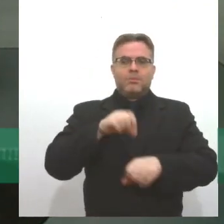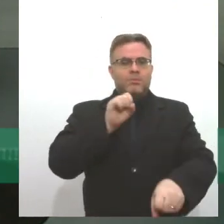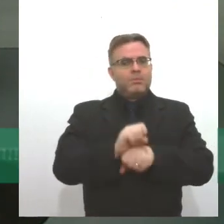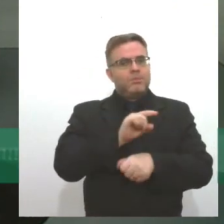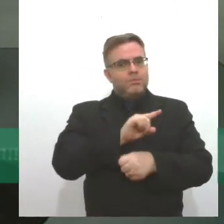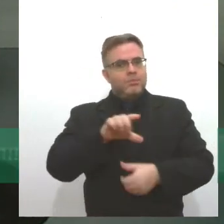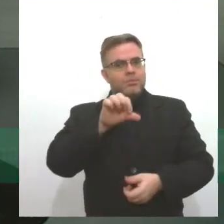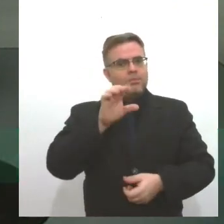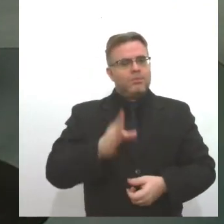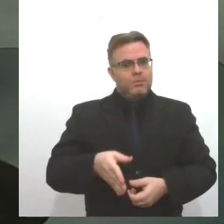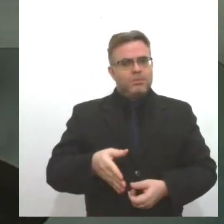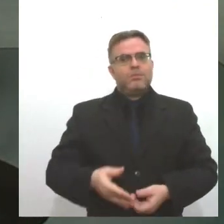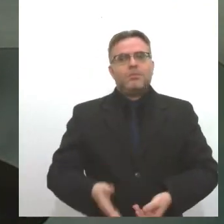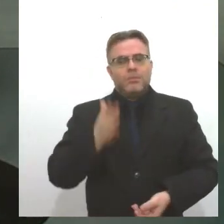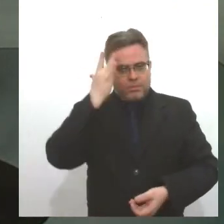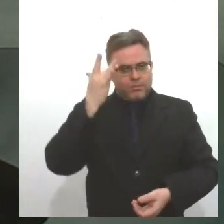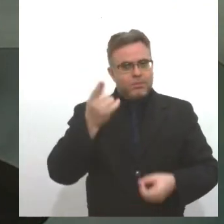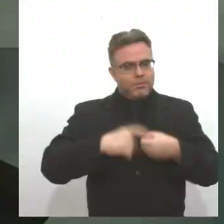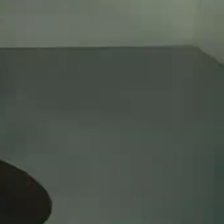9h30 da manhã. Até amanhã.